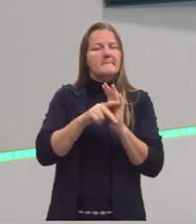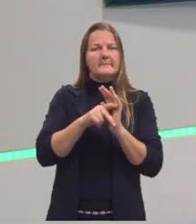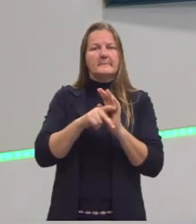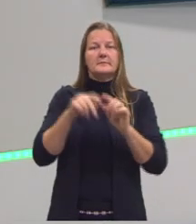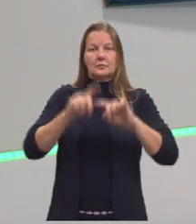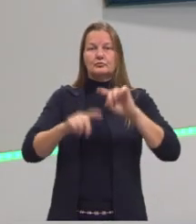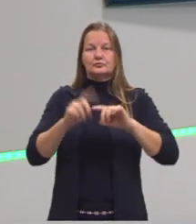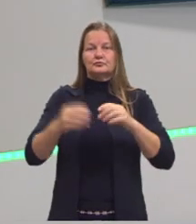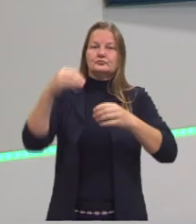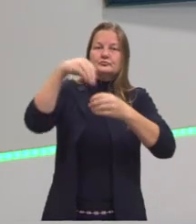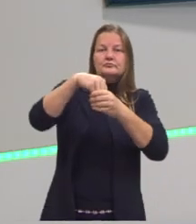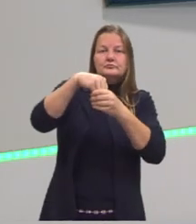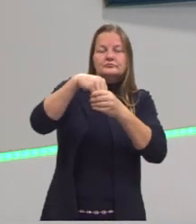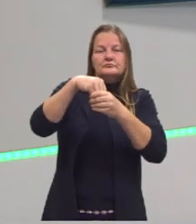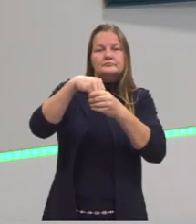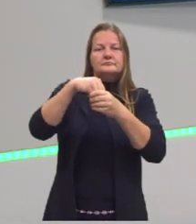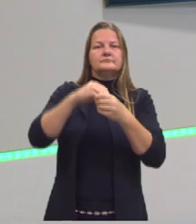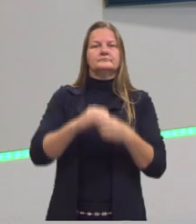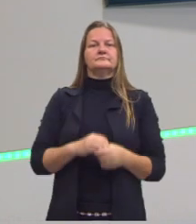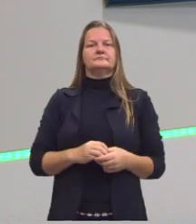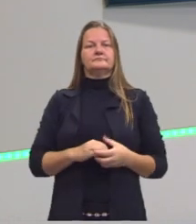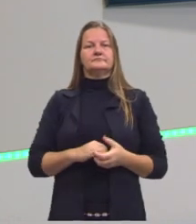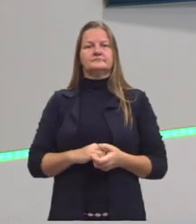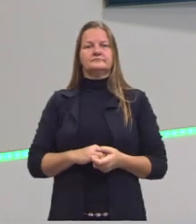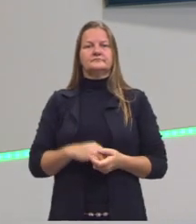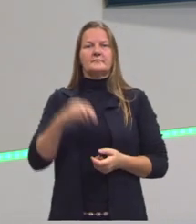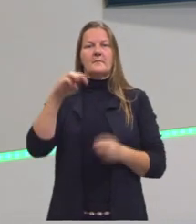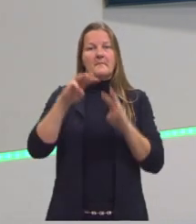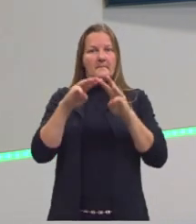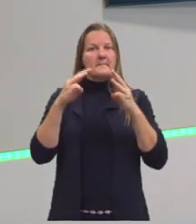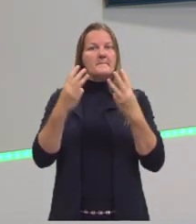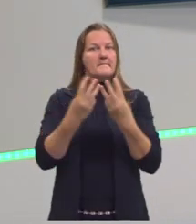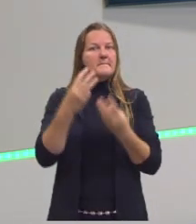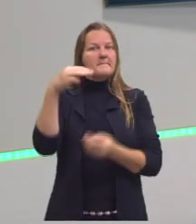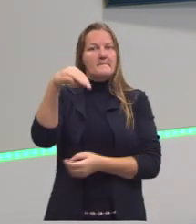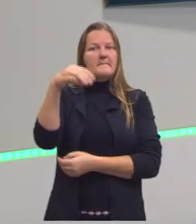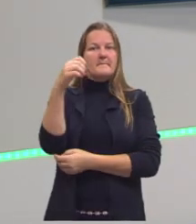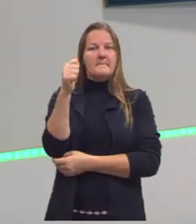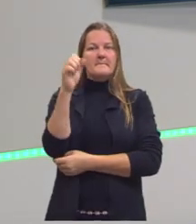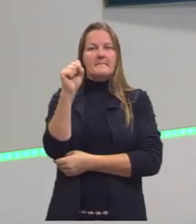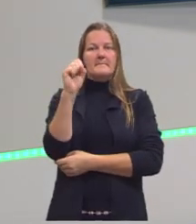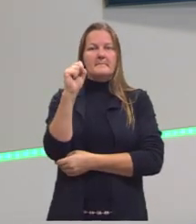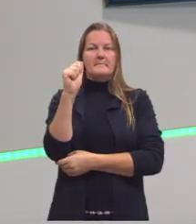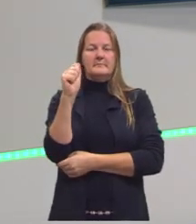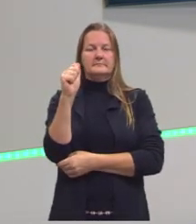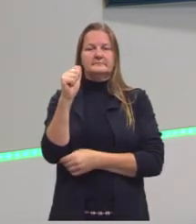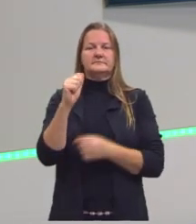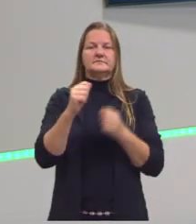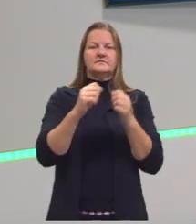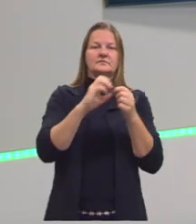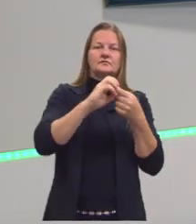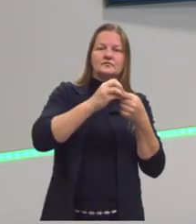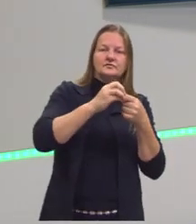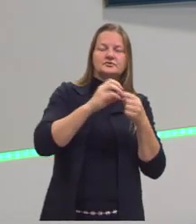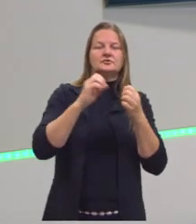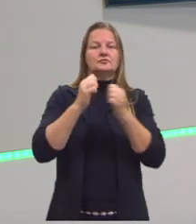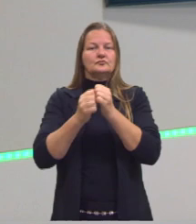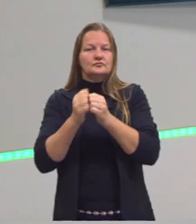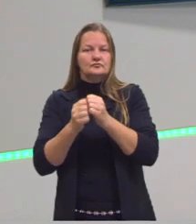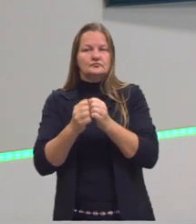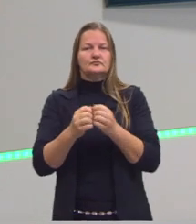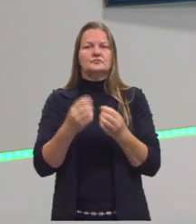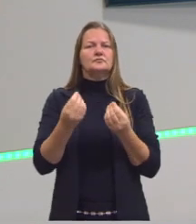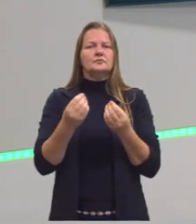matéria que compõe esse pacote de arroz, esse pacote de feijão. Então, na verdade,